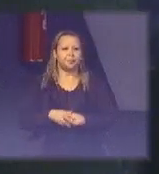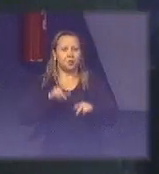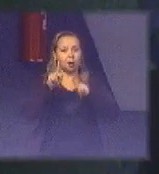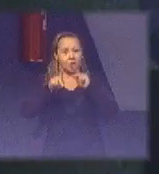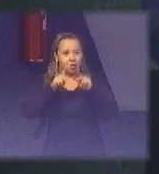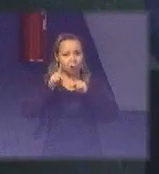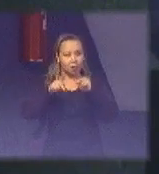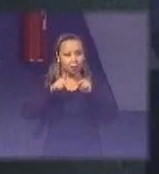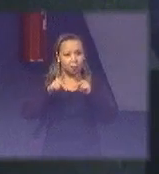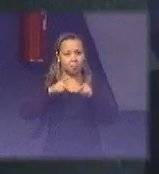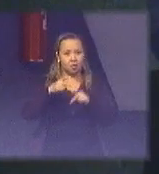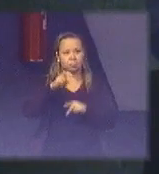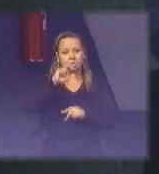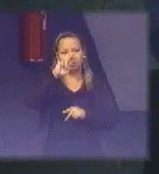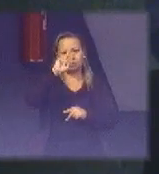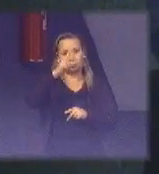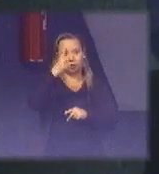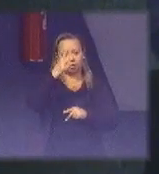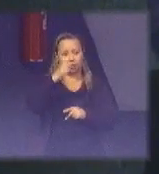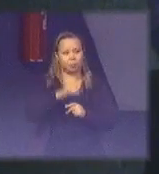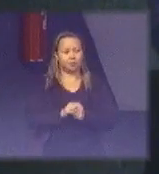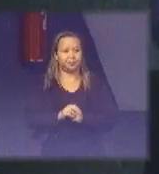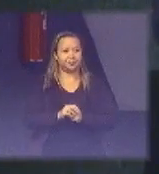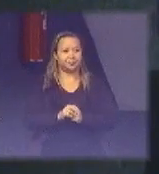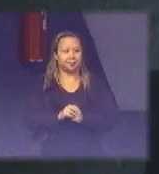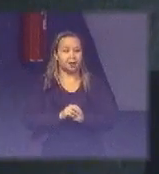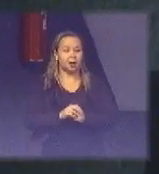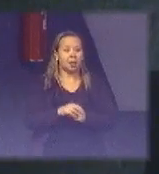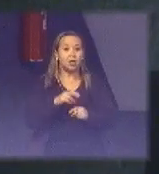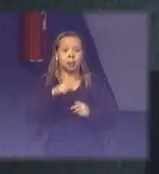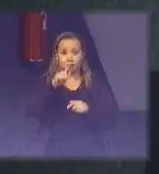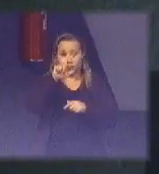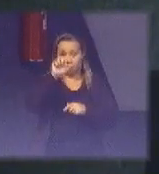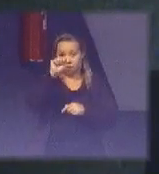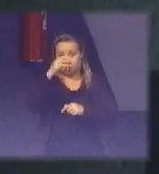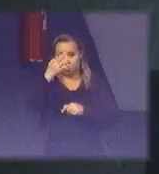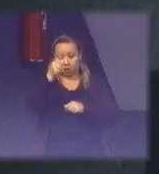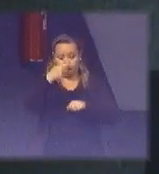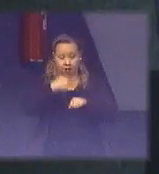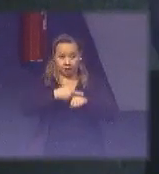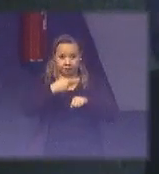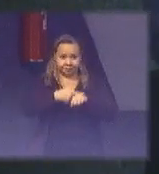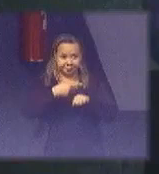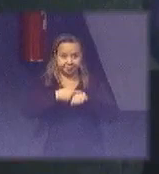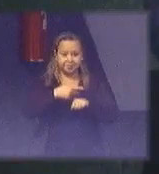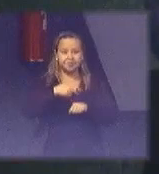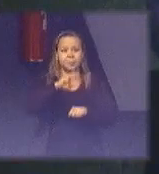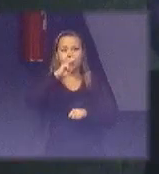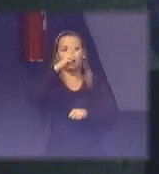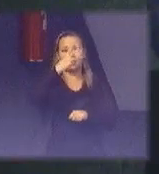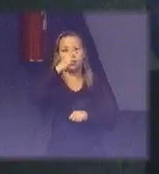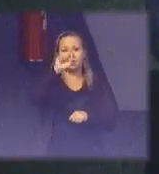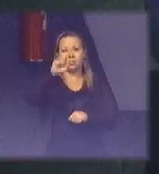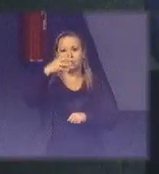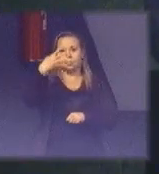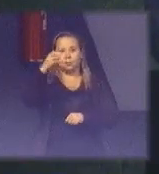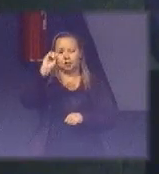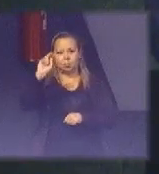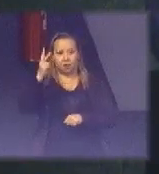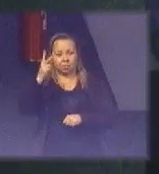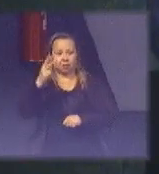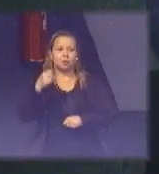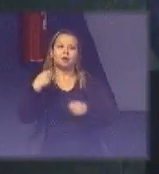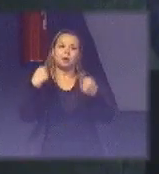Um quilo, como eu acabei de falar, é R$,40. Então, se a gente fizer uma conta bem simples, nós precisamos arrecadar R 2